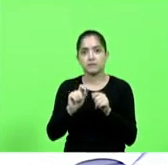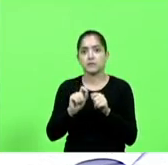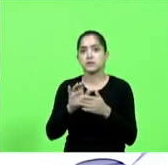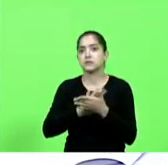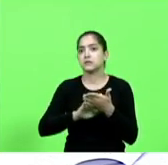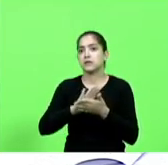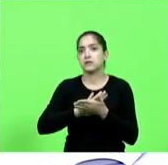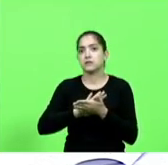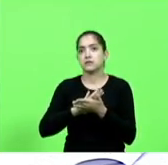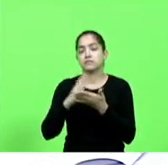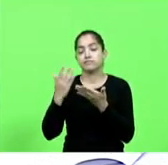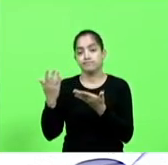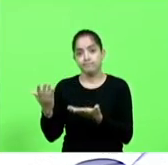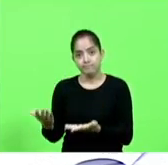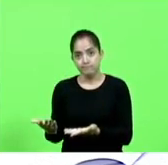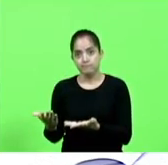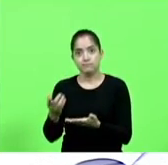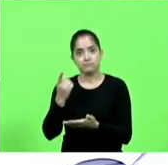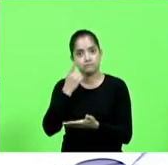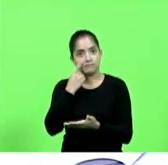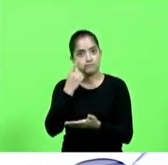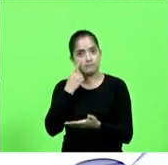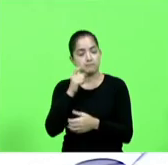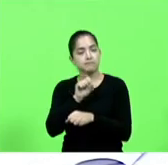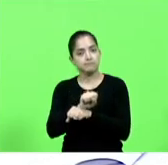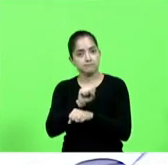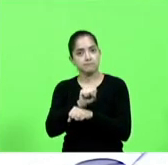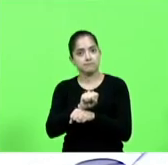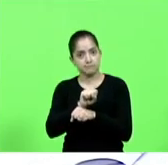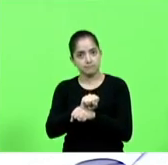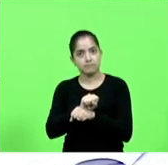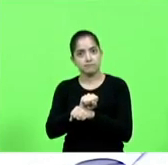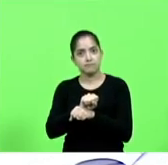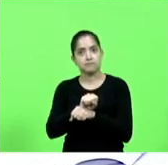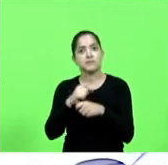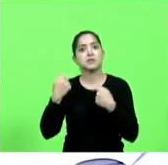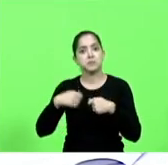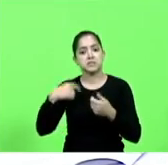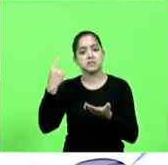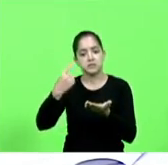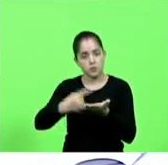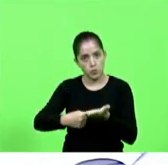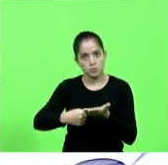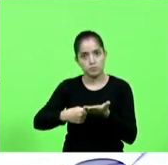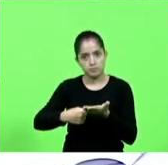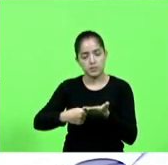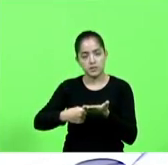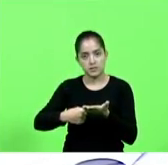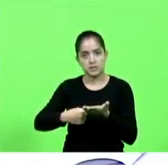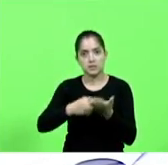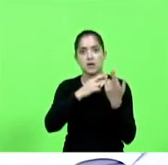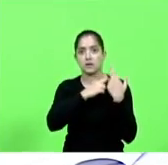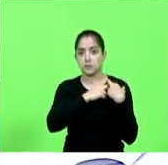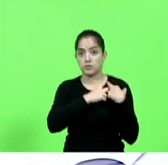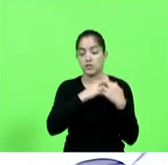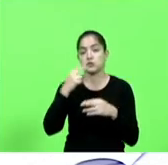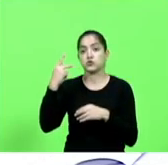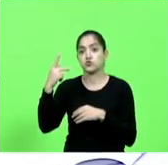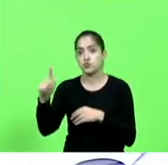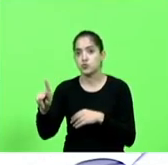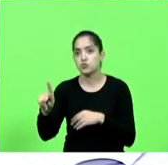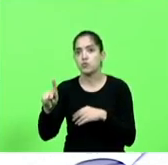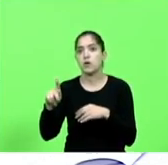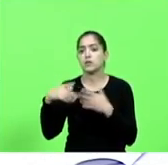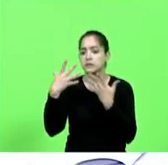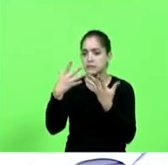então governador, nós estamos aguardando, cumpra as suas promessas, assuma as suas responsabilidades, assuma um